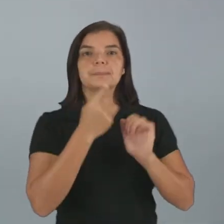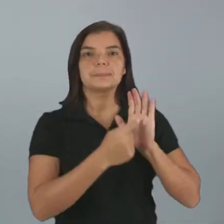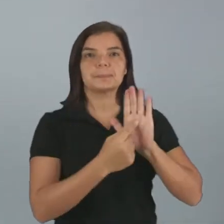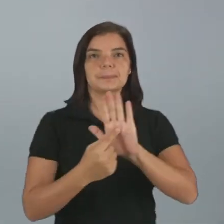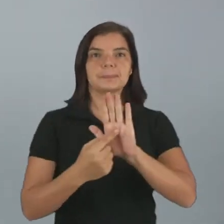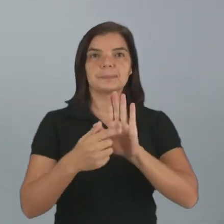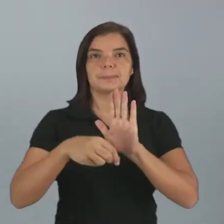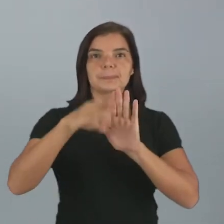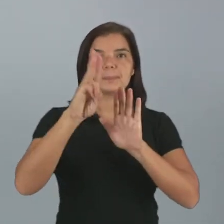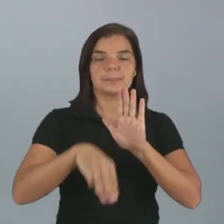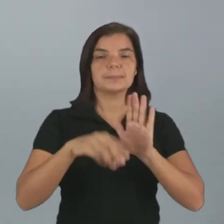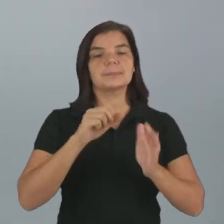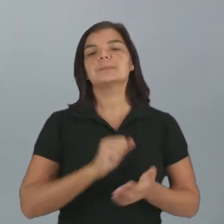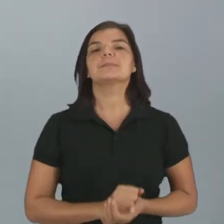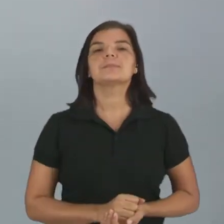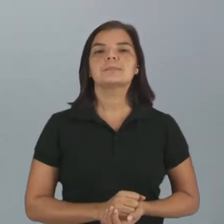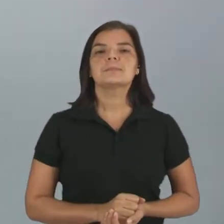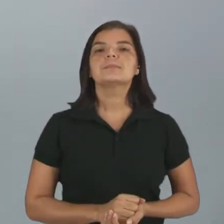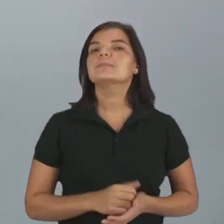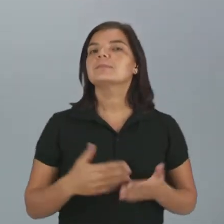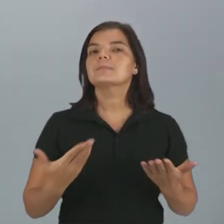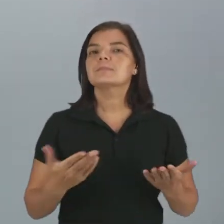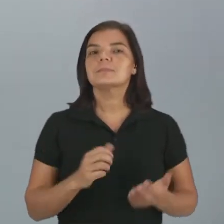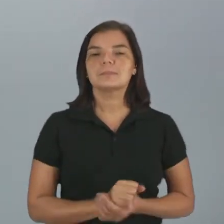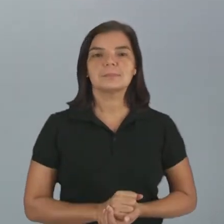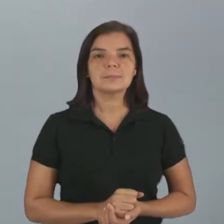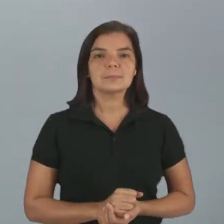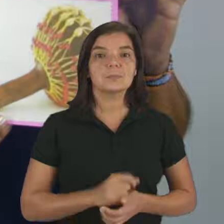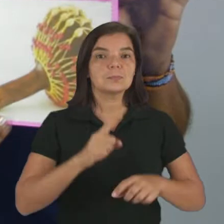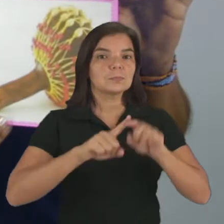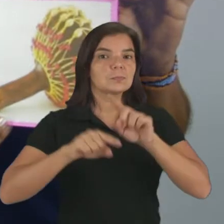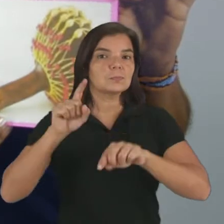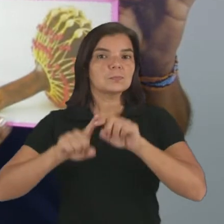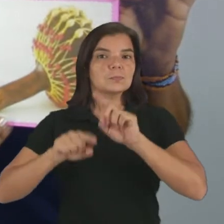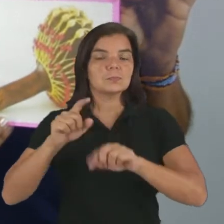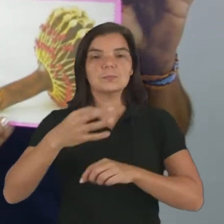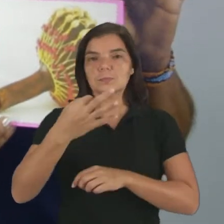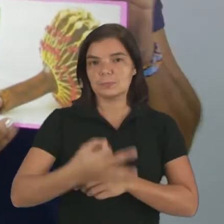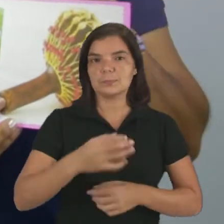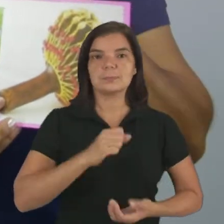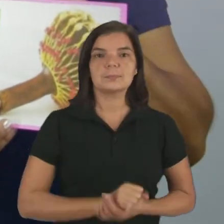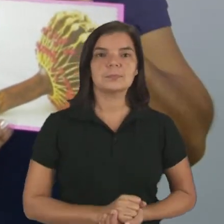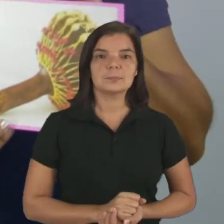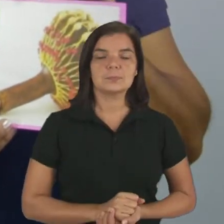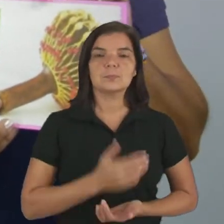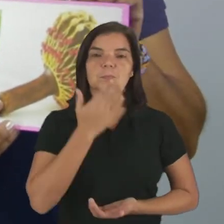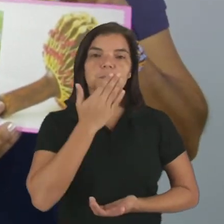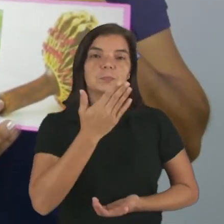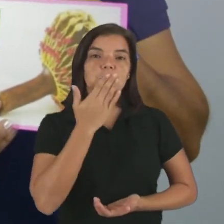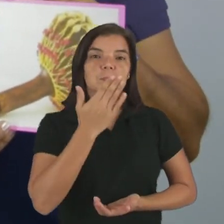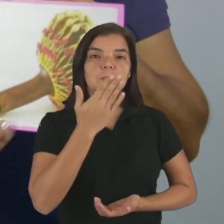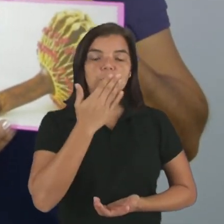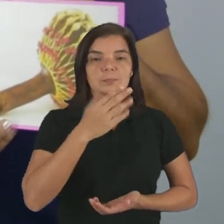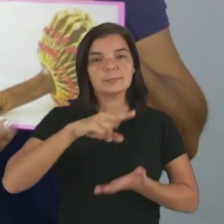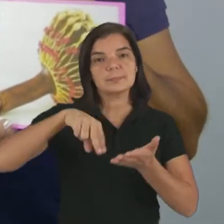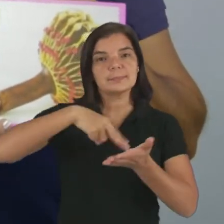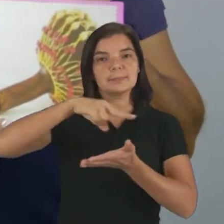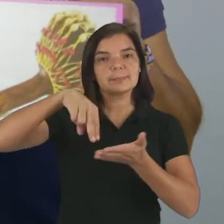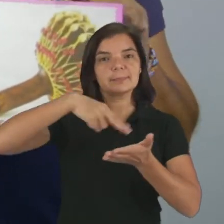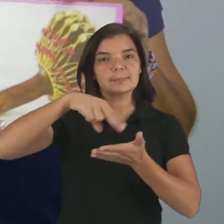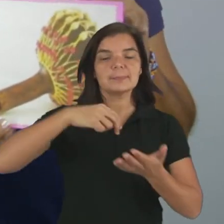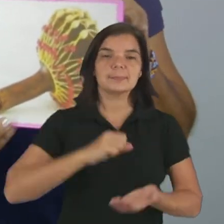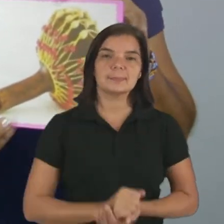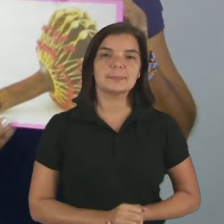Quem lembra? São instrumentos, certo? De um tipo de dança.